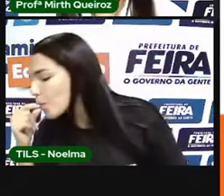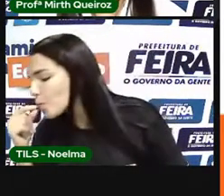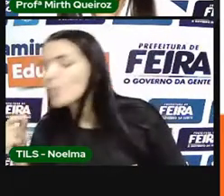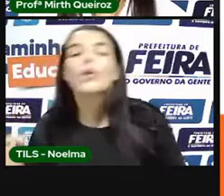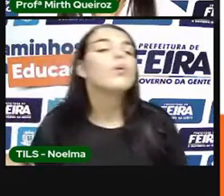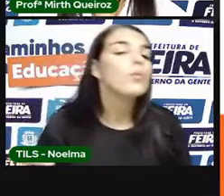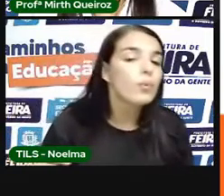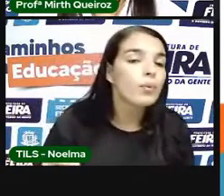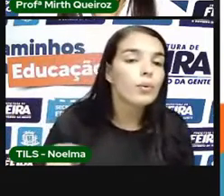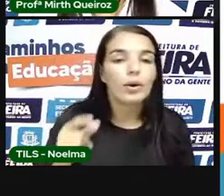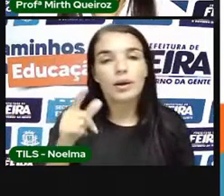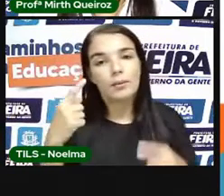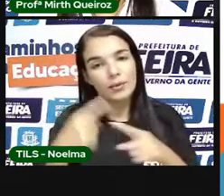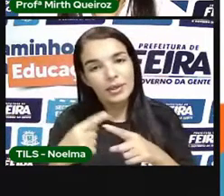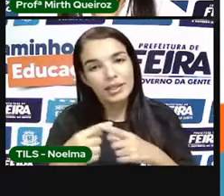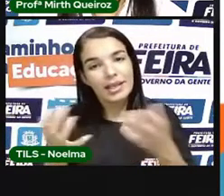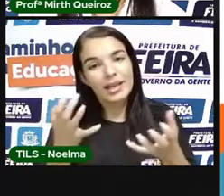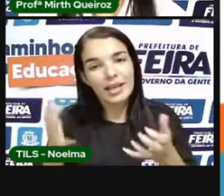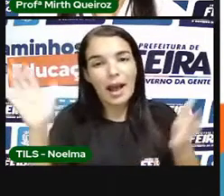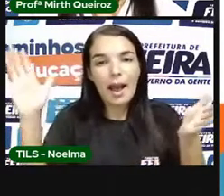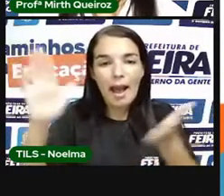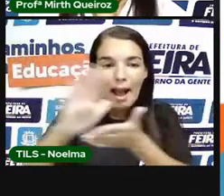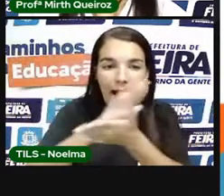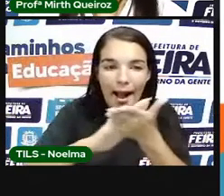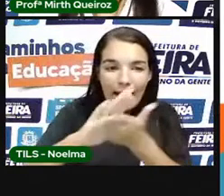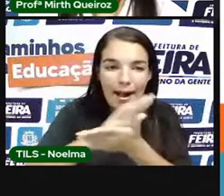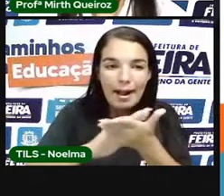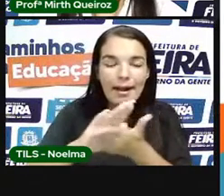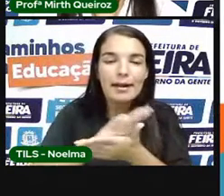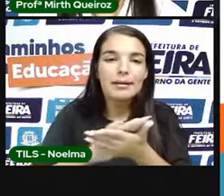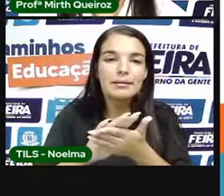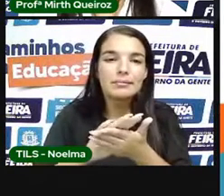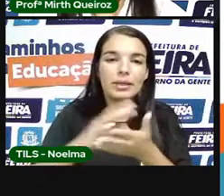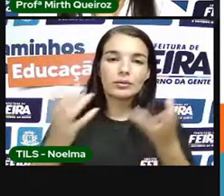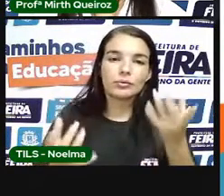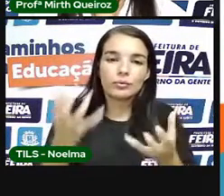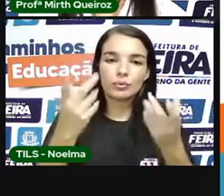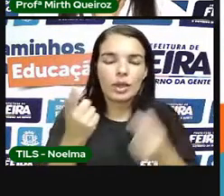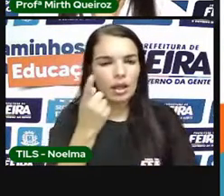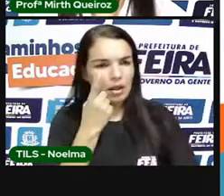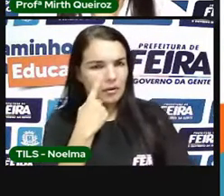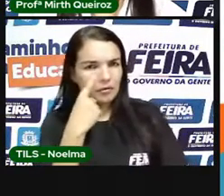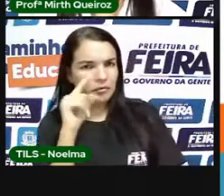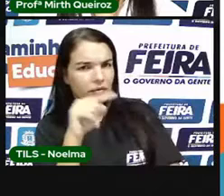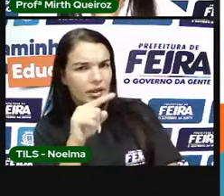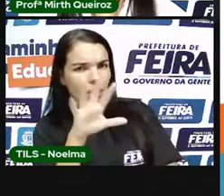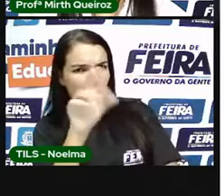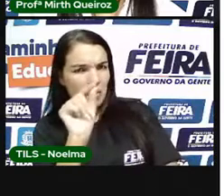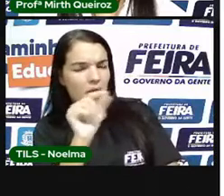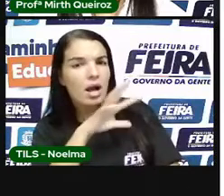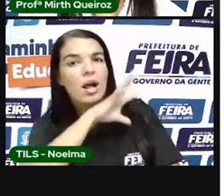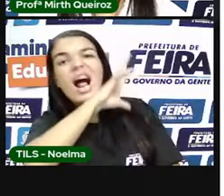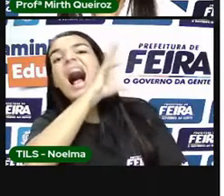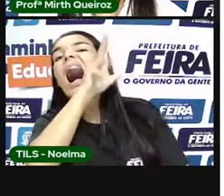apagar o incêndio Vindo a cena, o leão perguntou para o Beija-Flor